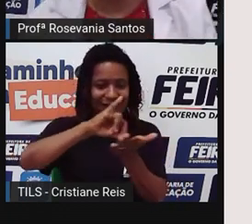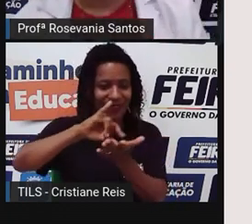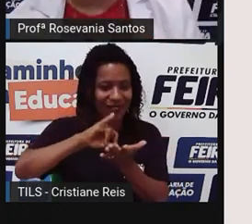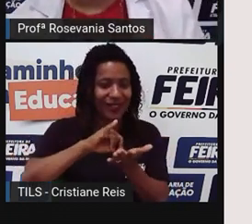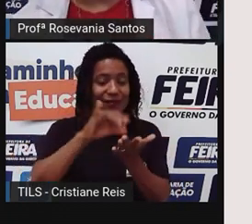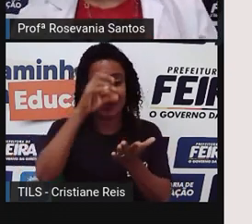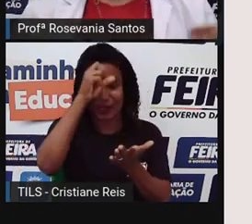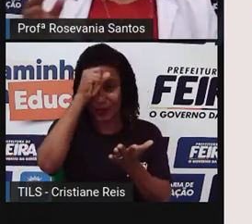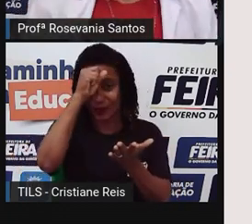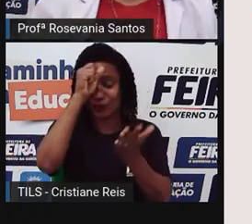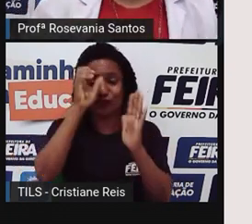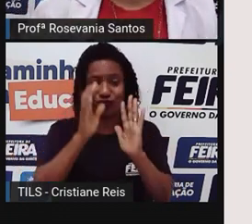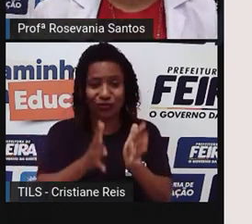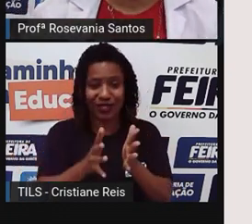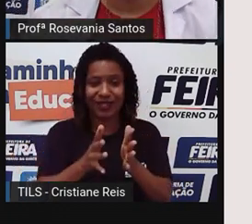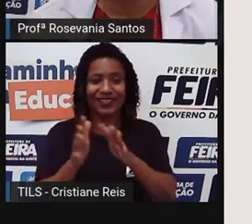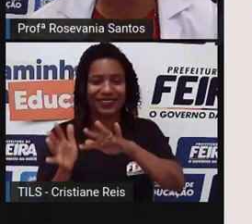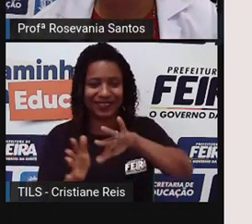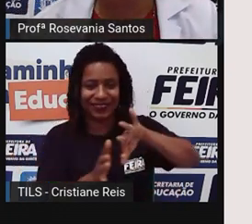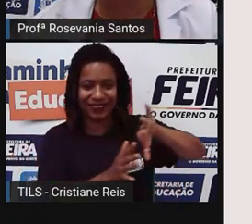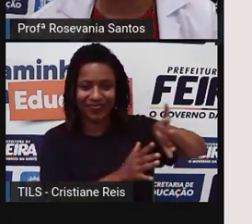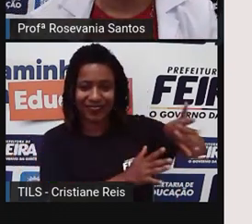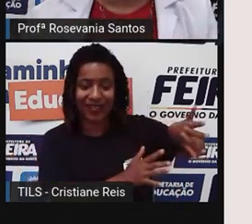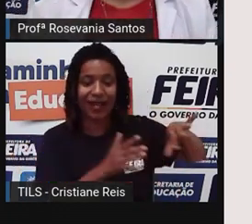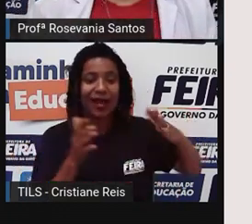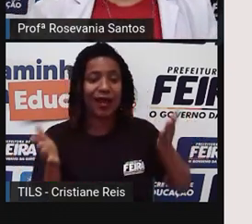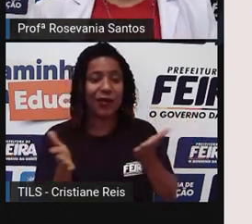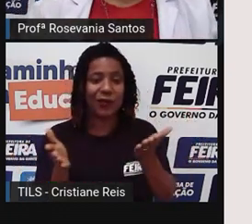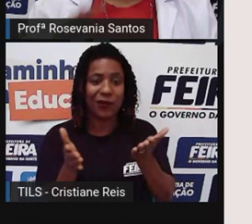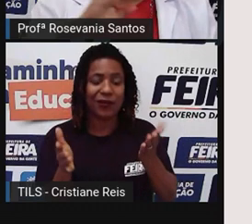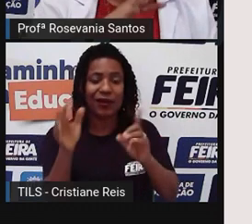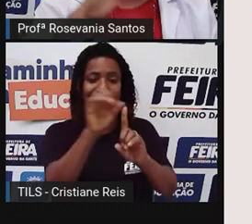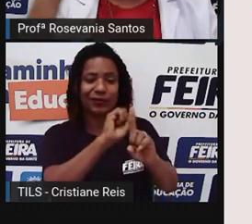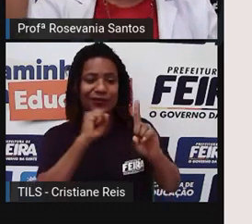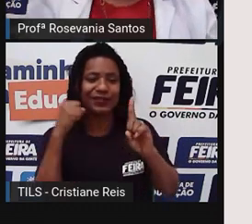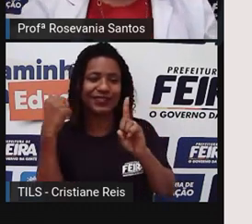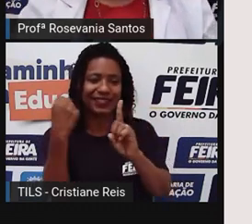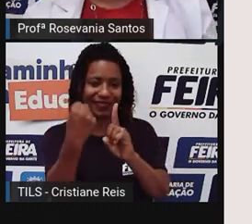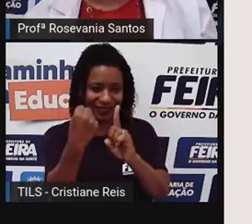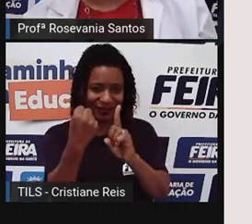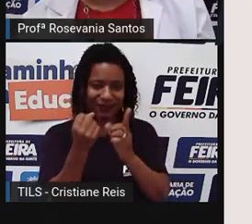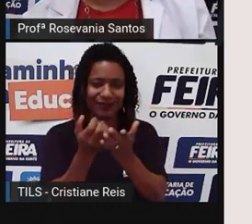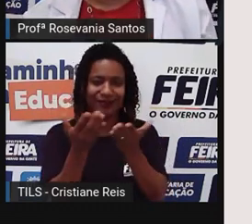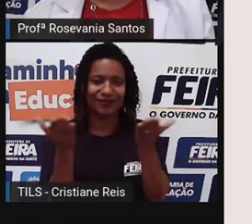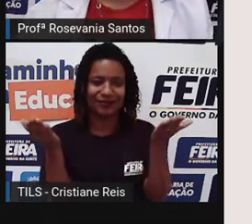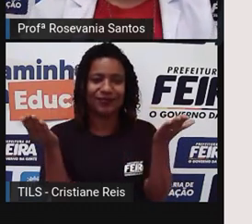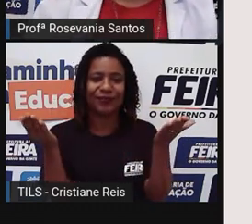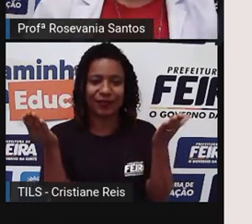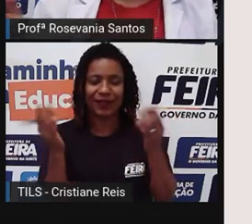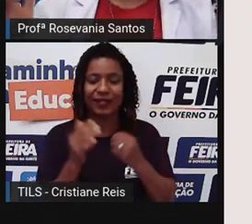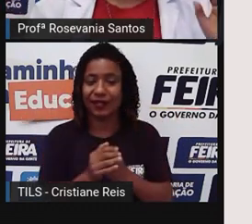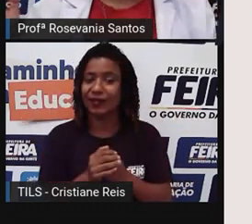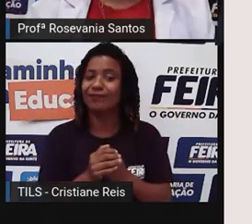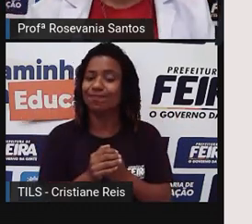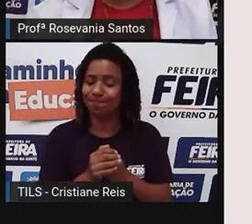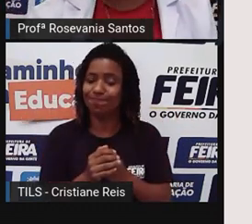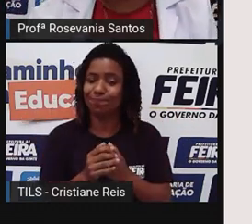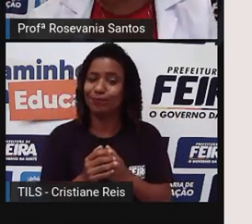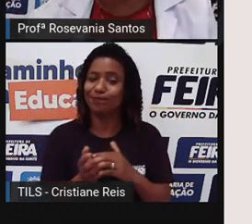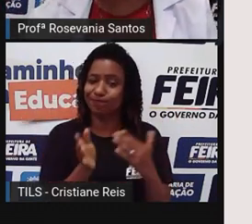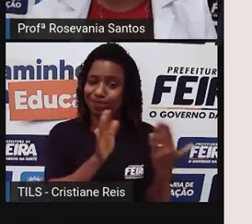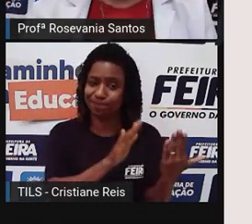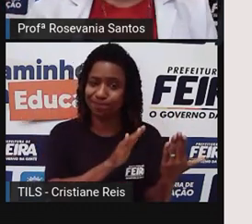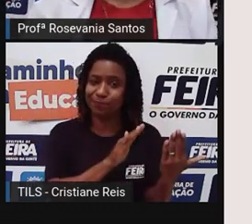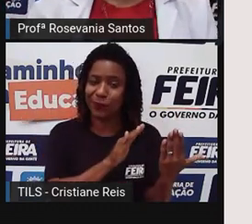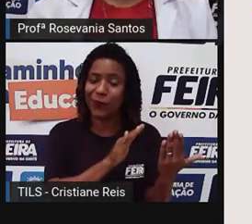sobre o capitalismo, vamos falar agora sobre o socialismo, né, que é o outro lado da moeda, né, daquele momento,